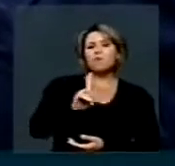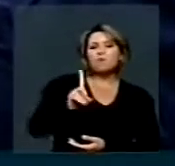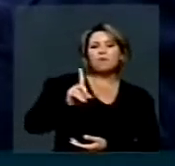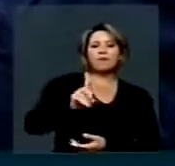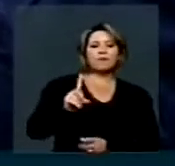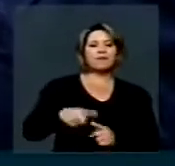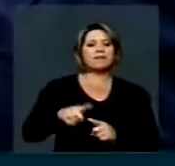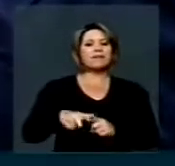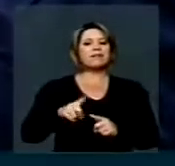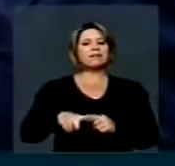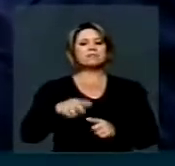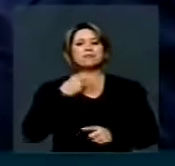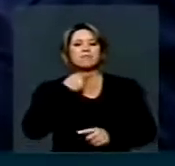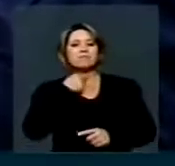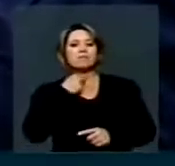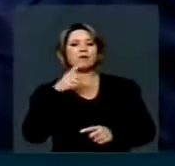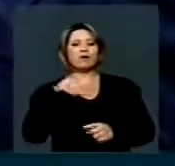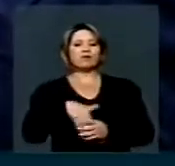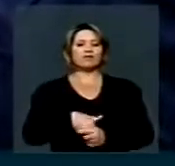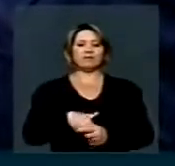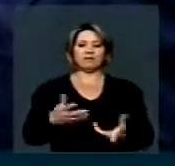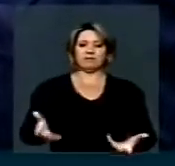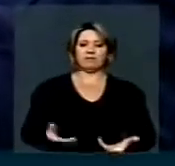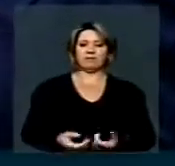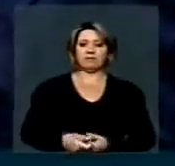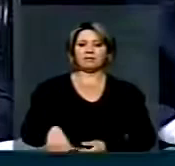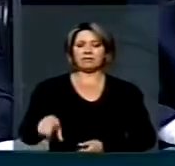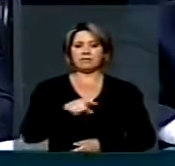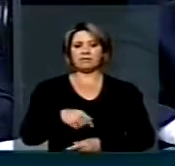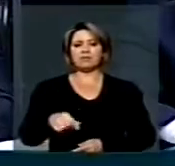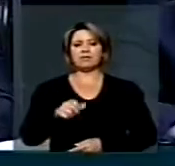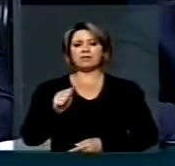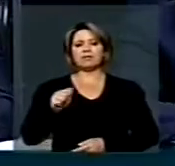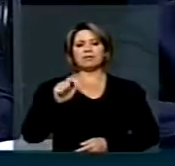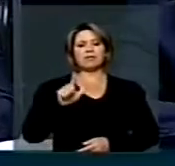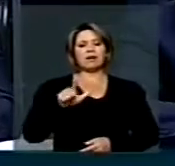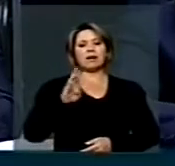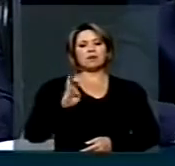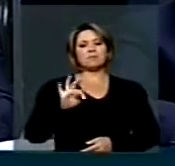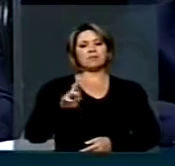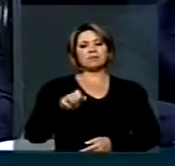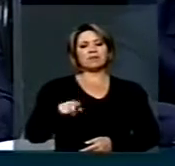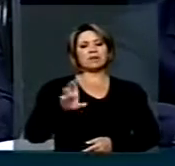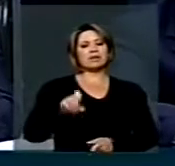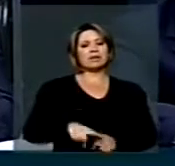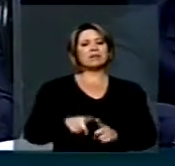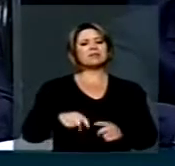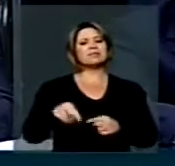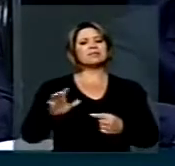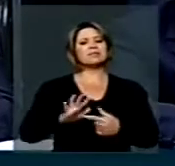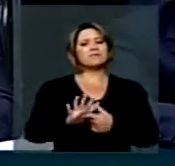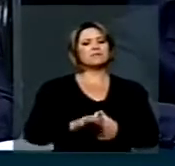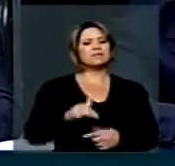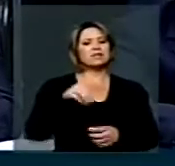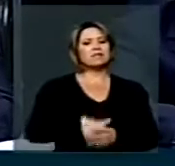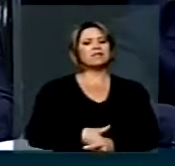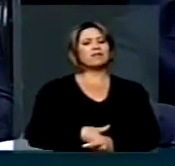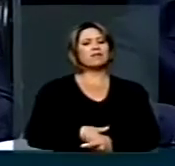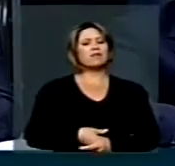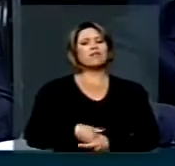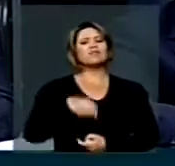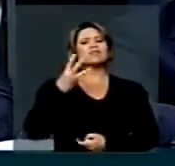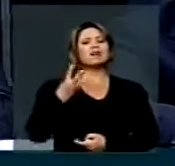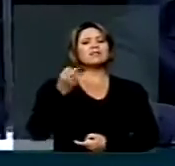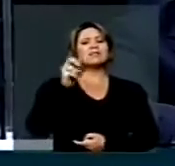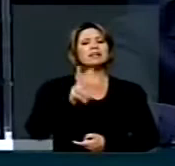Sr. Presidente, o deputado Beto Albuquerque, o deputado Beto Albuquerque, o Código do Processo Civil, esteve para ser votado por três